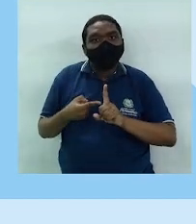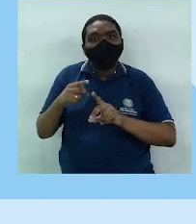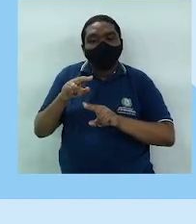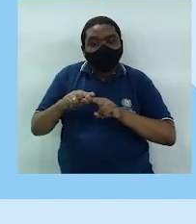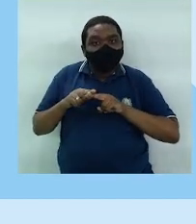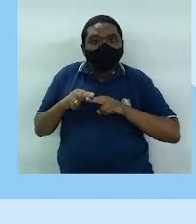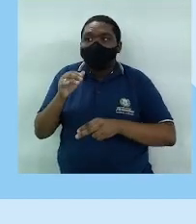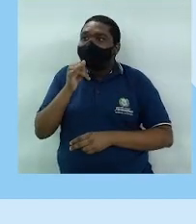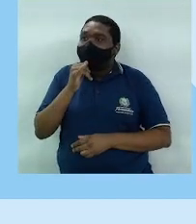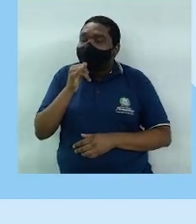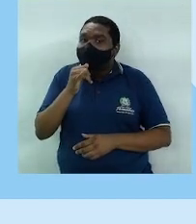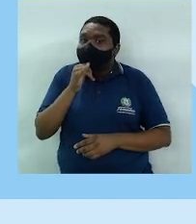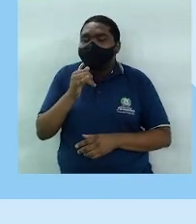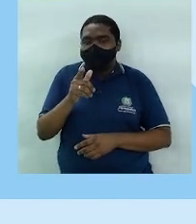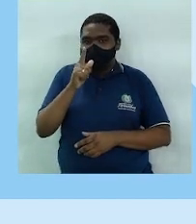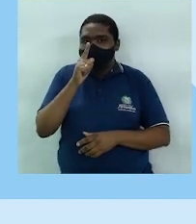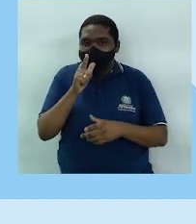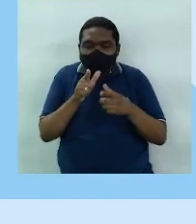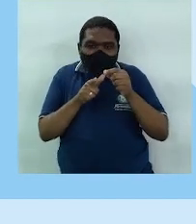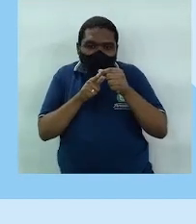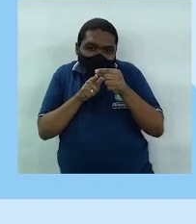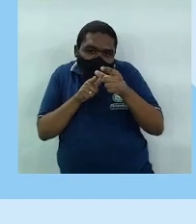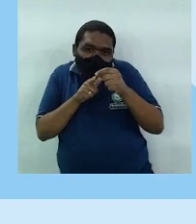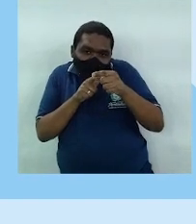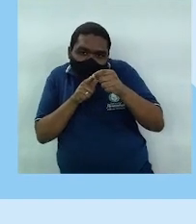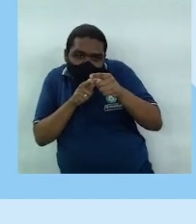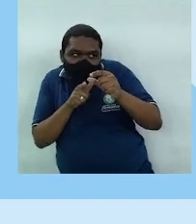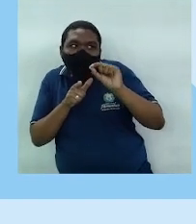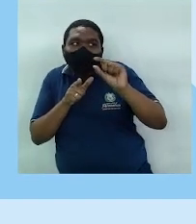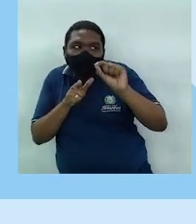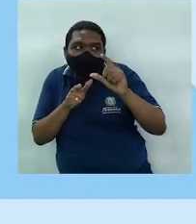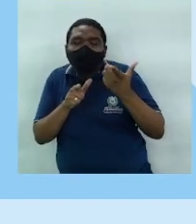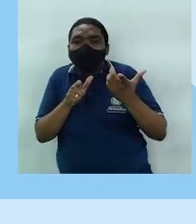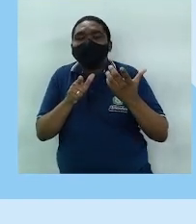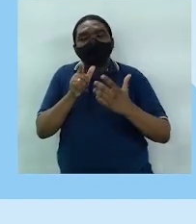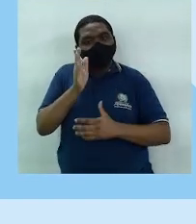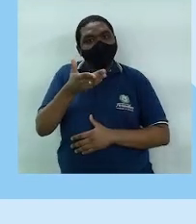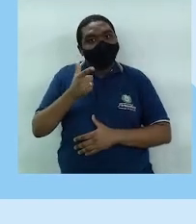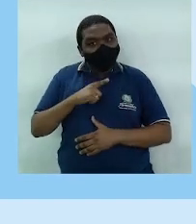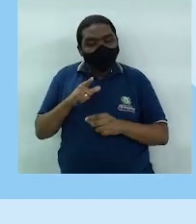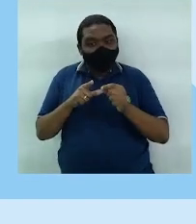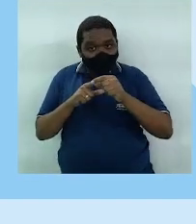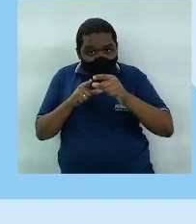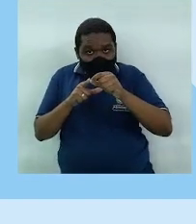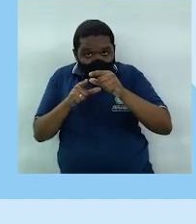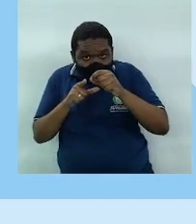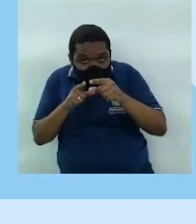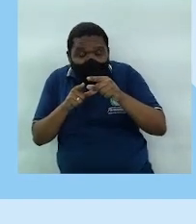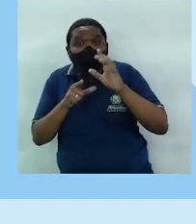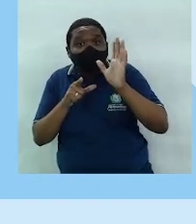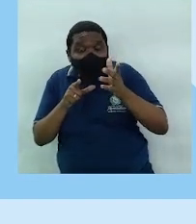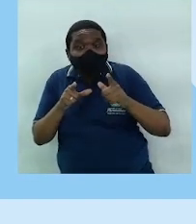lubrificação que o pênis solta, mesmo sendo, já contém espermatozóides. Antes